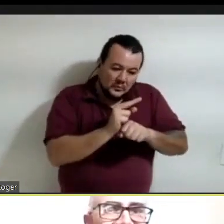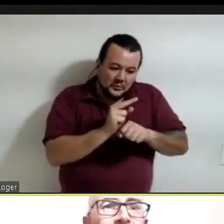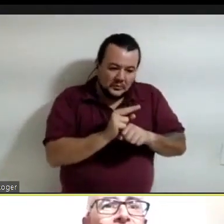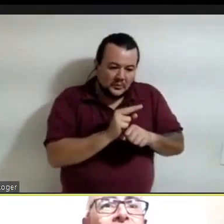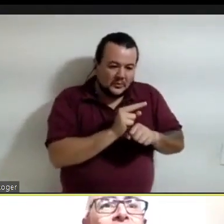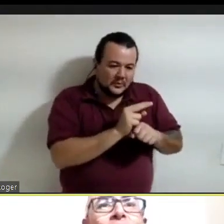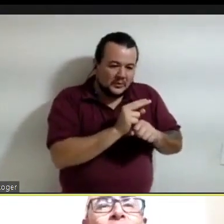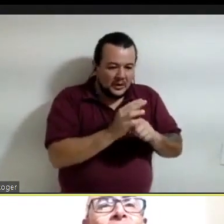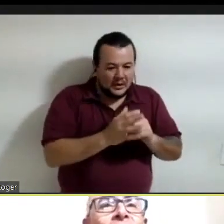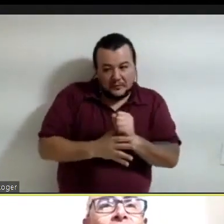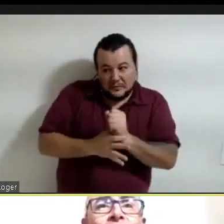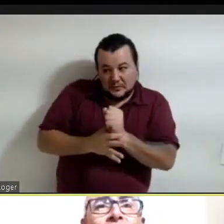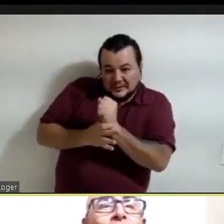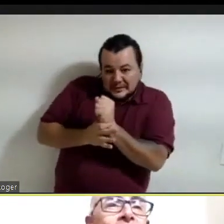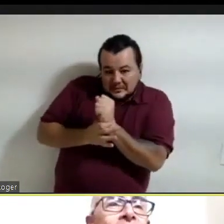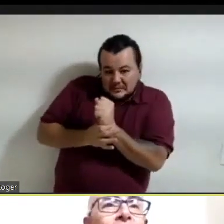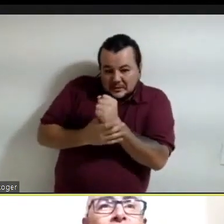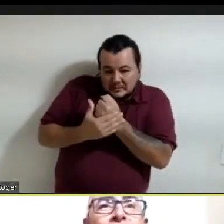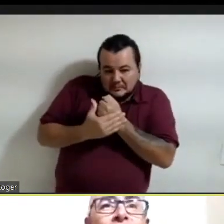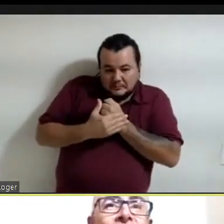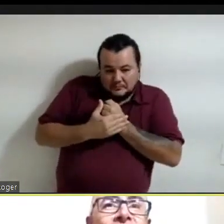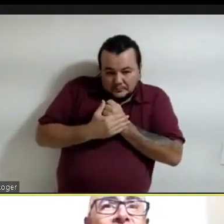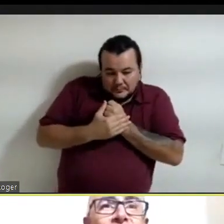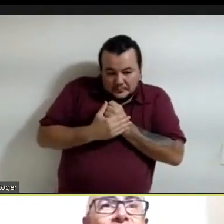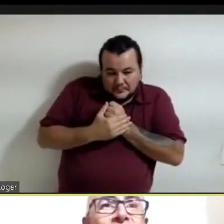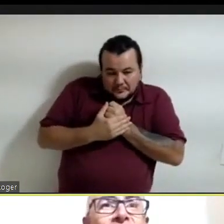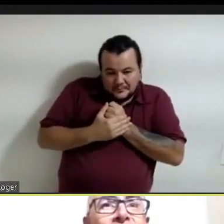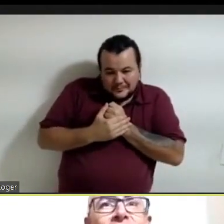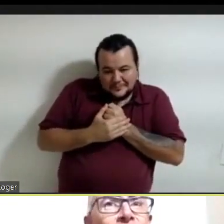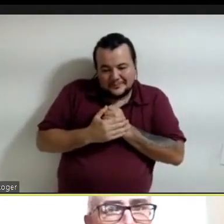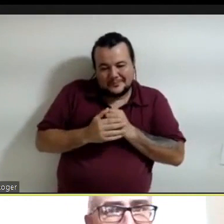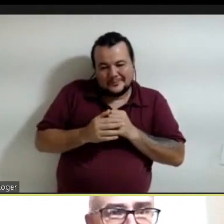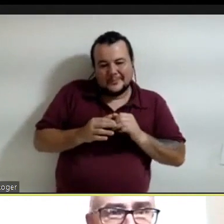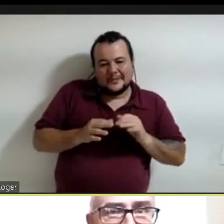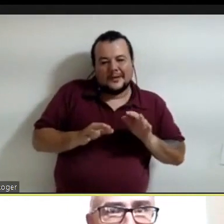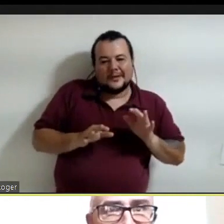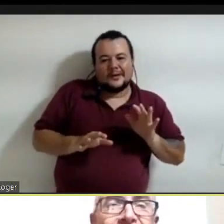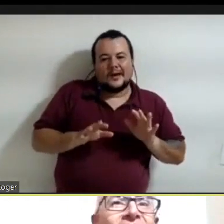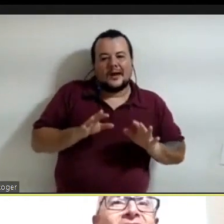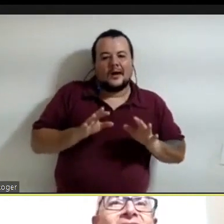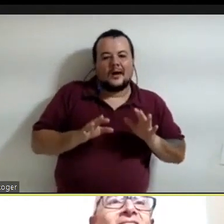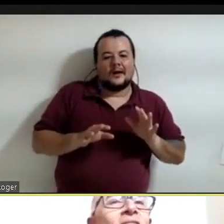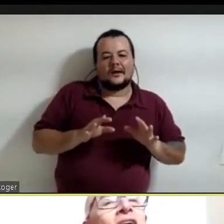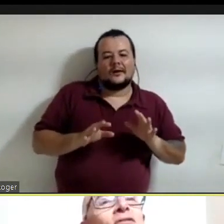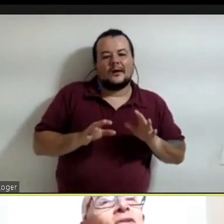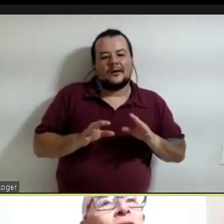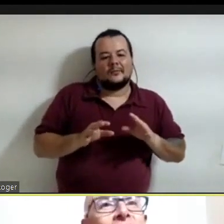terminan com partidos, empatados zero a zero e não há nenhuma emoção. De alguma forma,